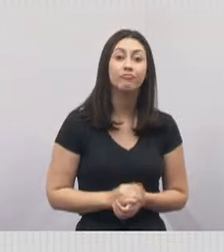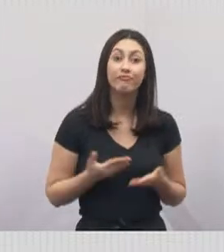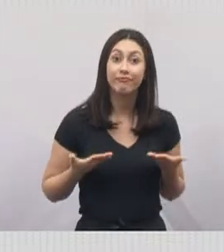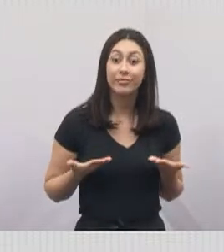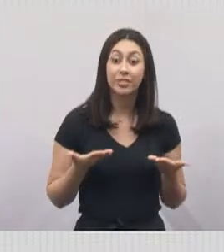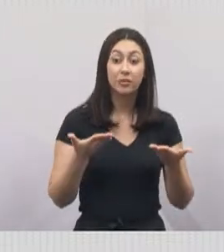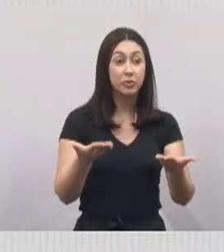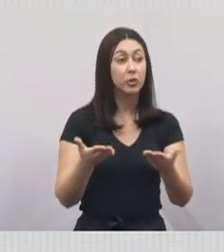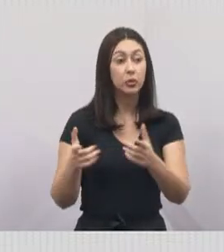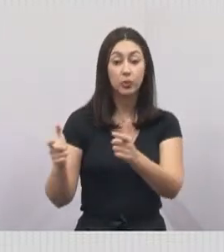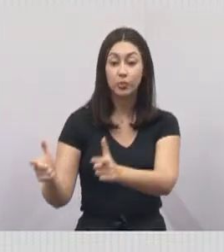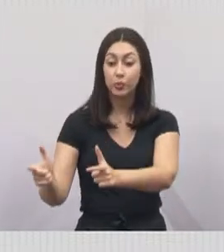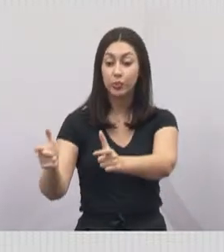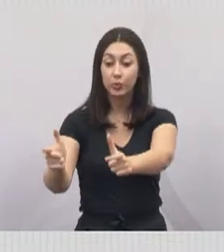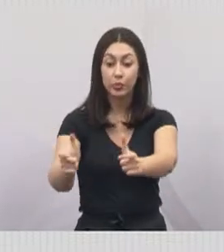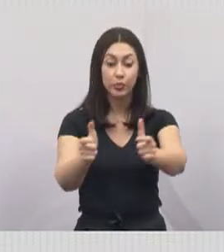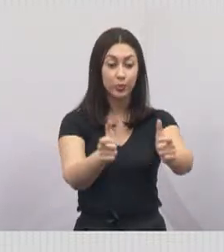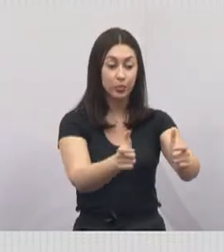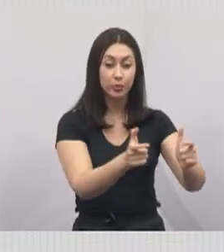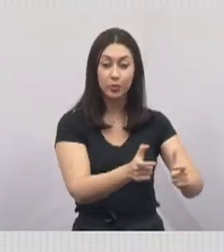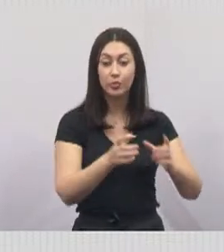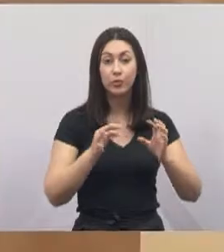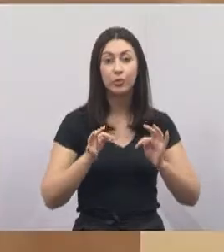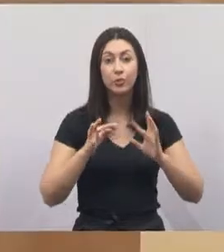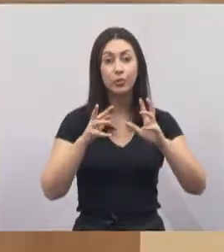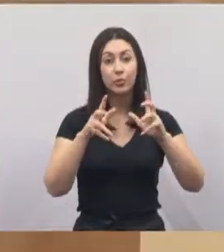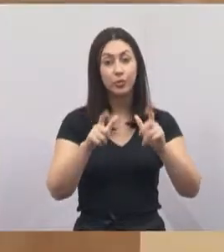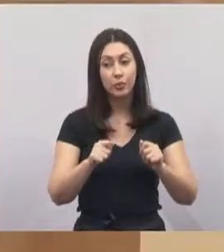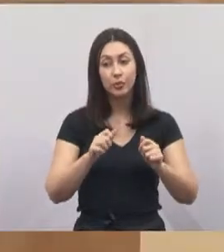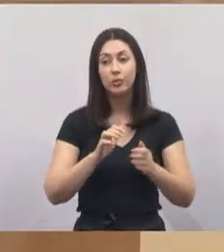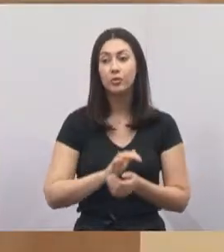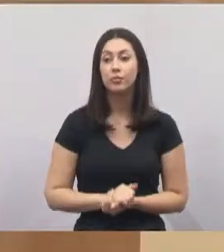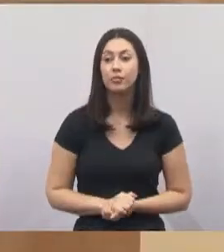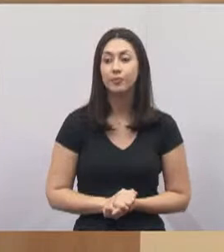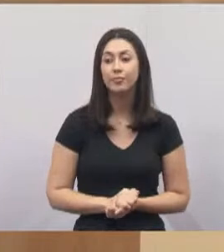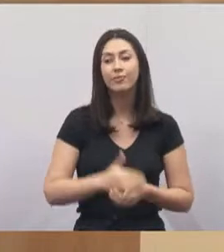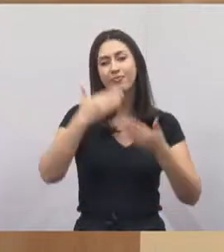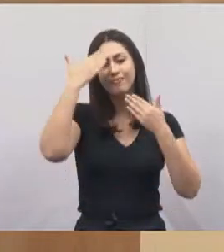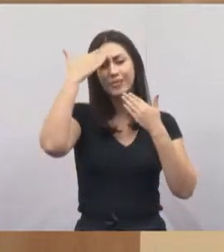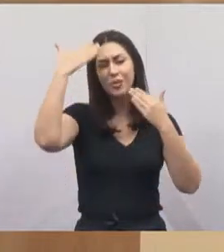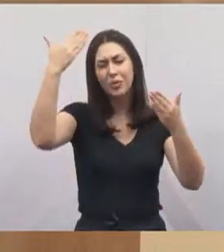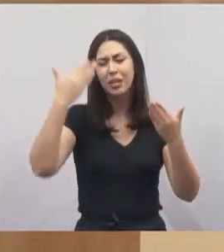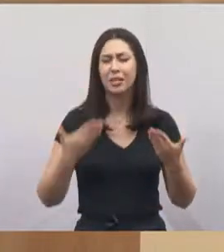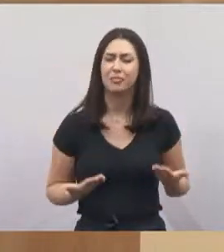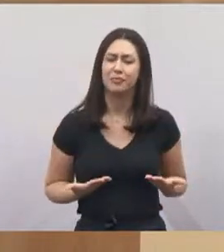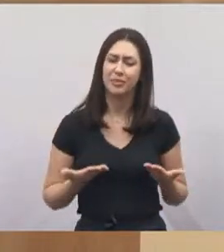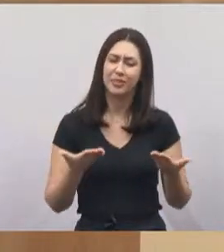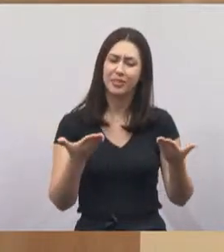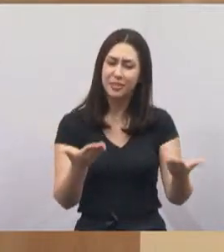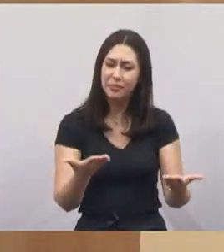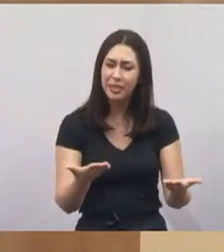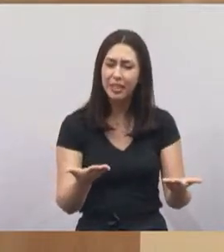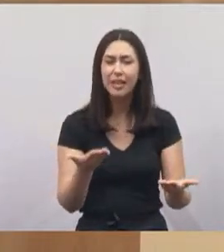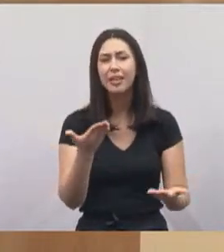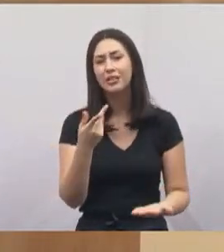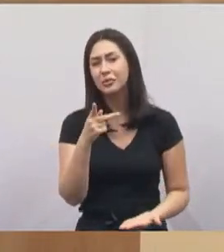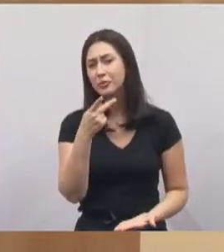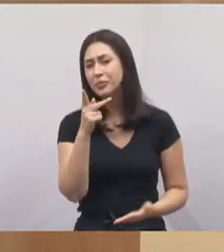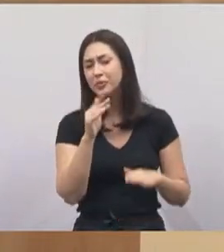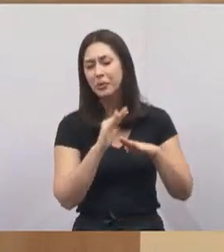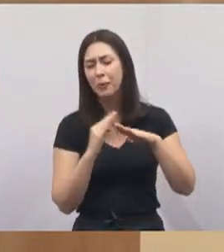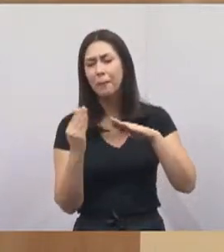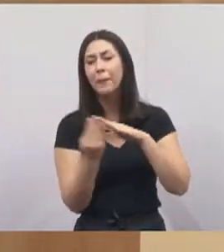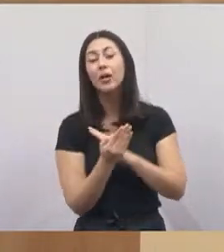recepção em todos os bairros aonde a gente vai. Obrigado por nos receber aí no seu bairro.